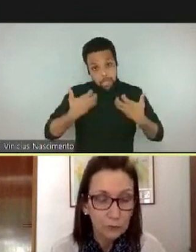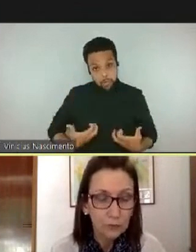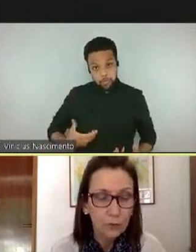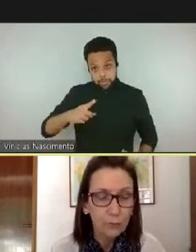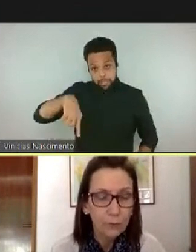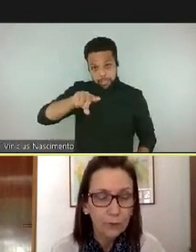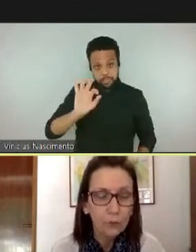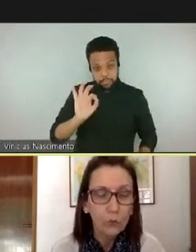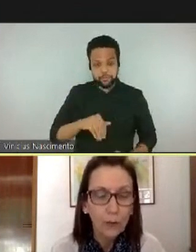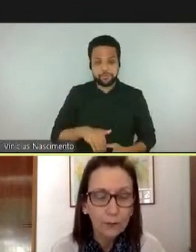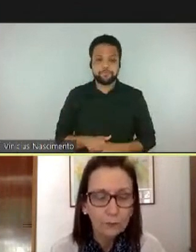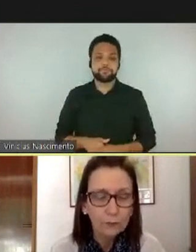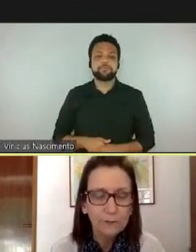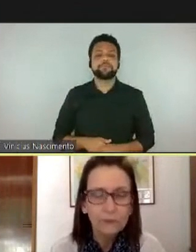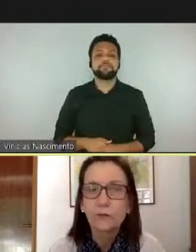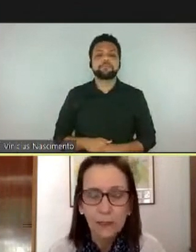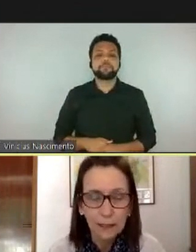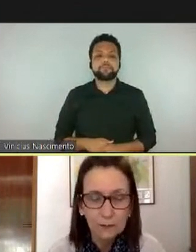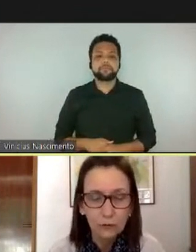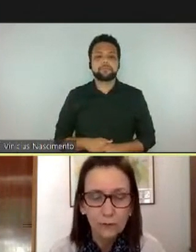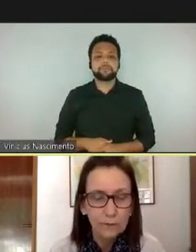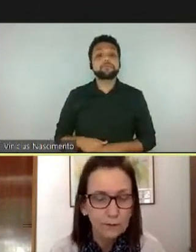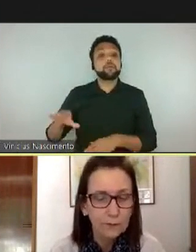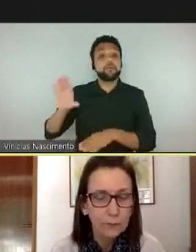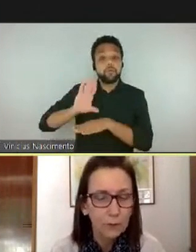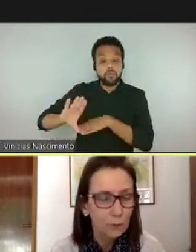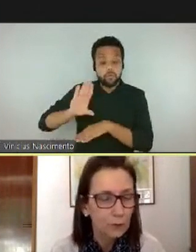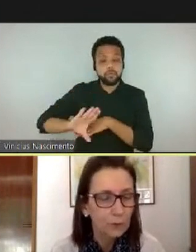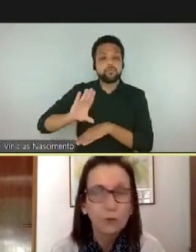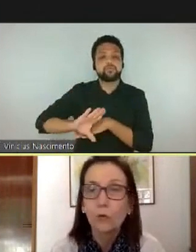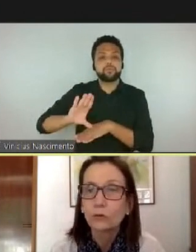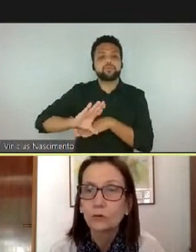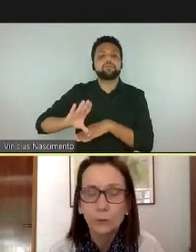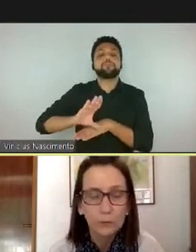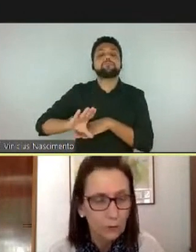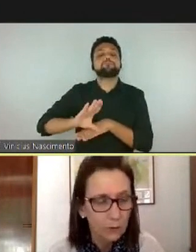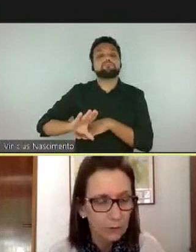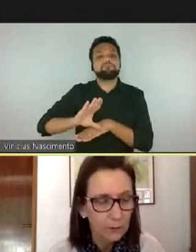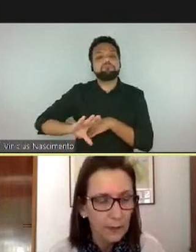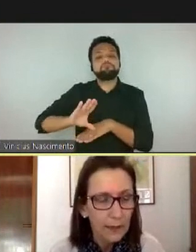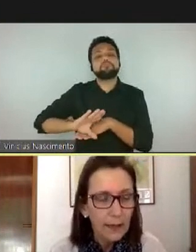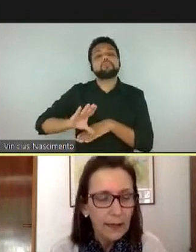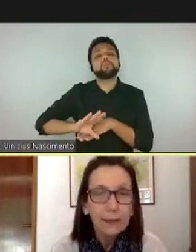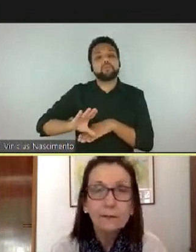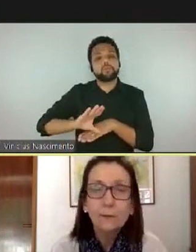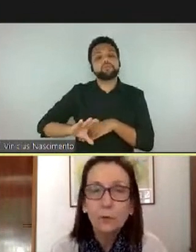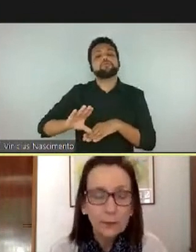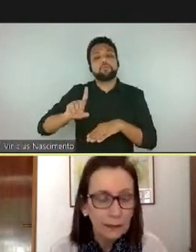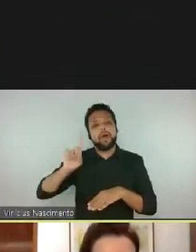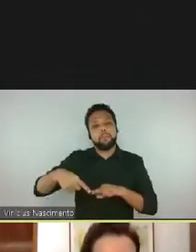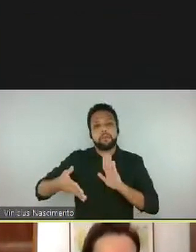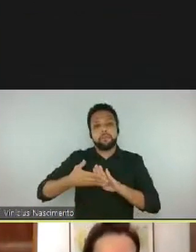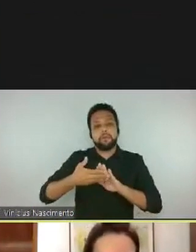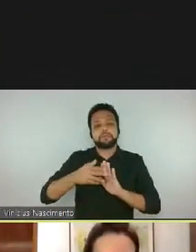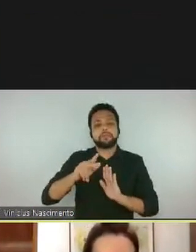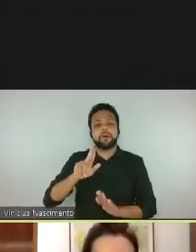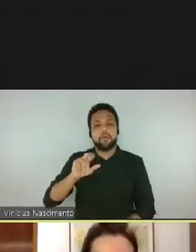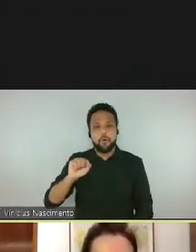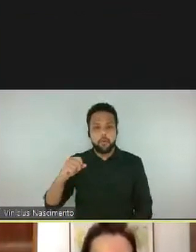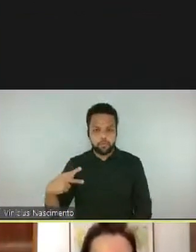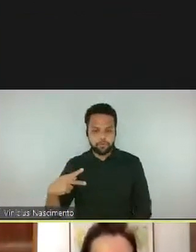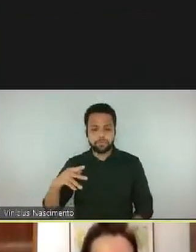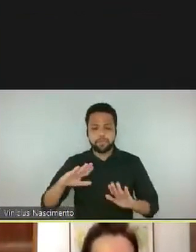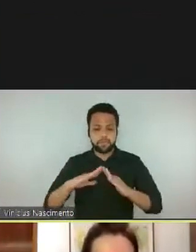Educativo, compõe o quadro das atividades oferecidas pelo programa Encontros Piscol. Esse programa reúne